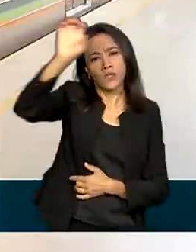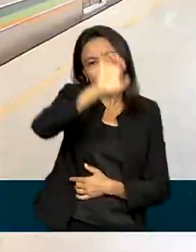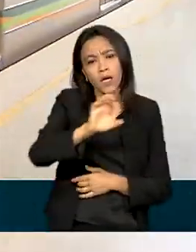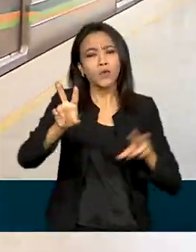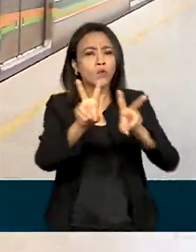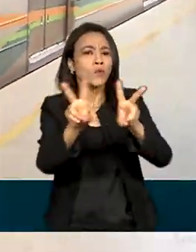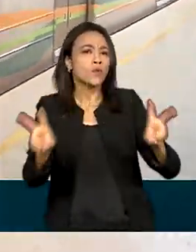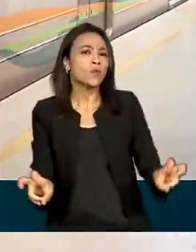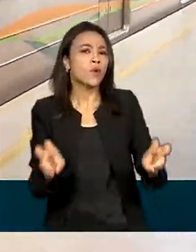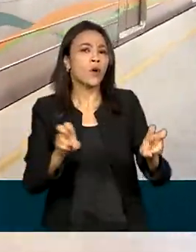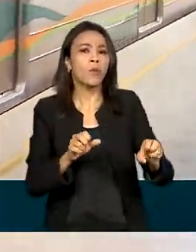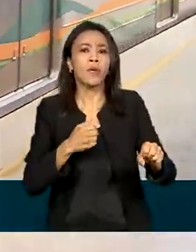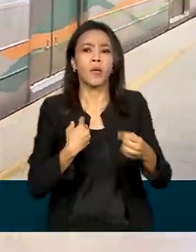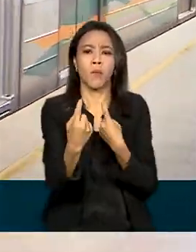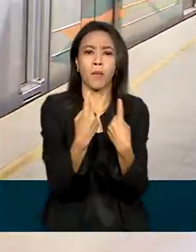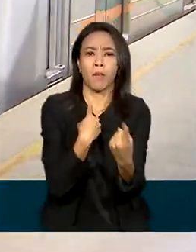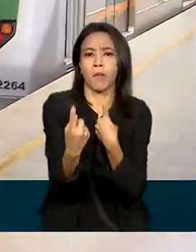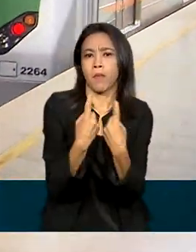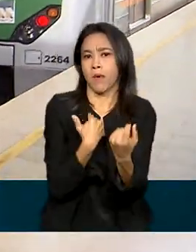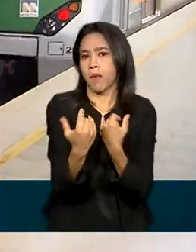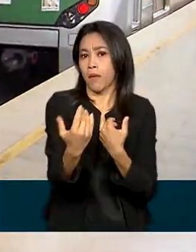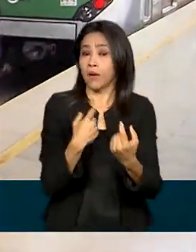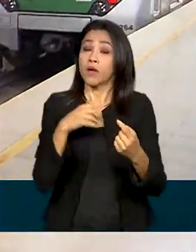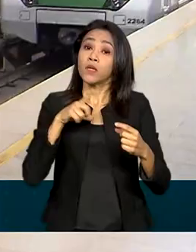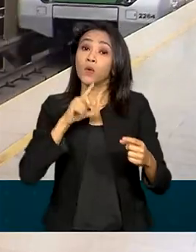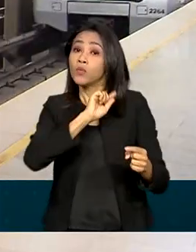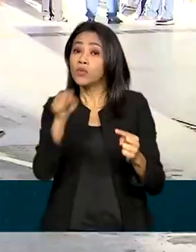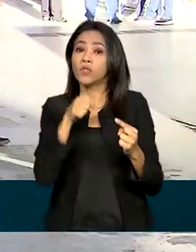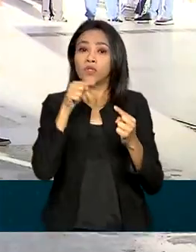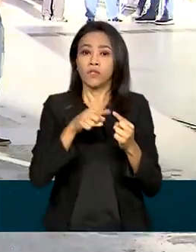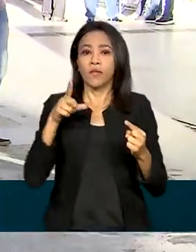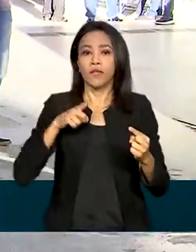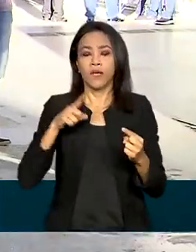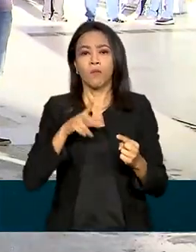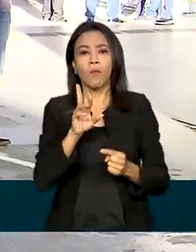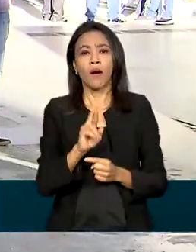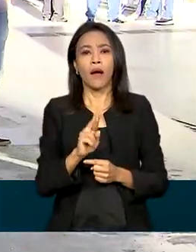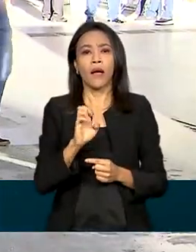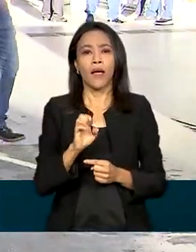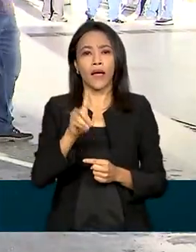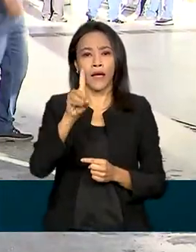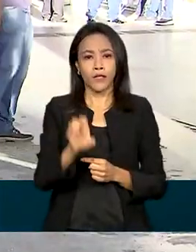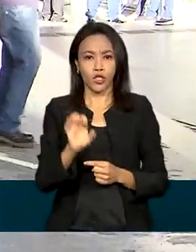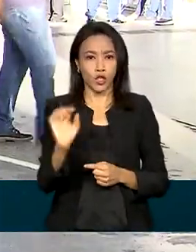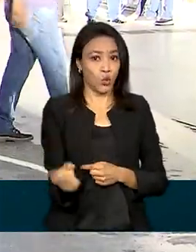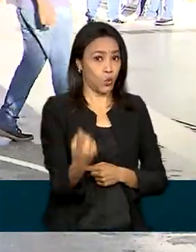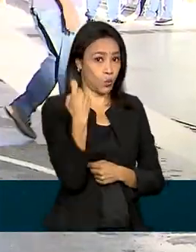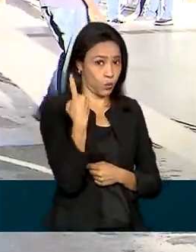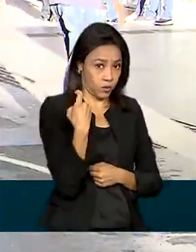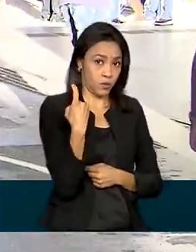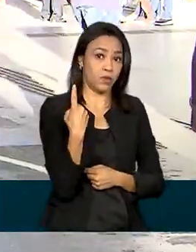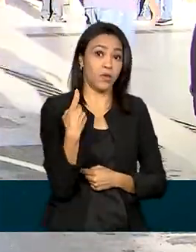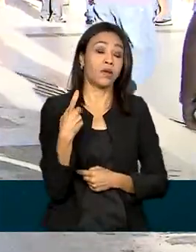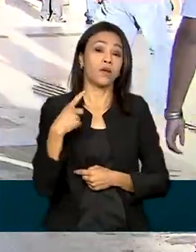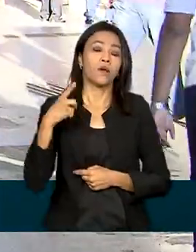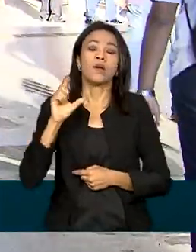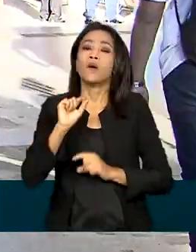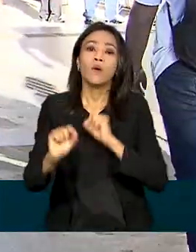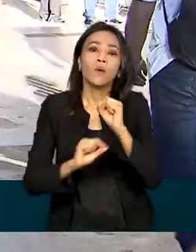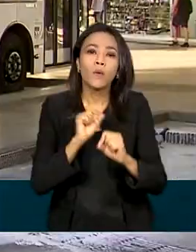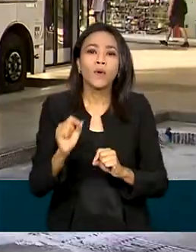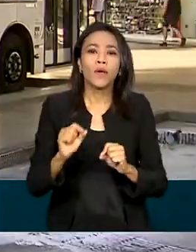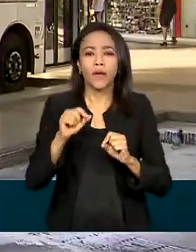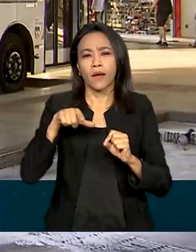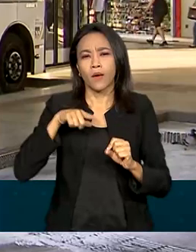urbana. A ideia é organizar uma rede única de transporte em linhas e rotas, com diferentes formas e